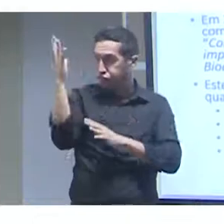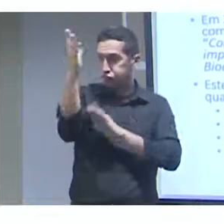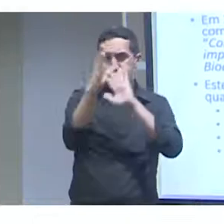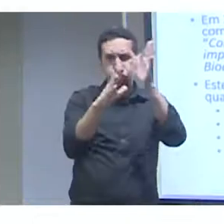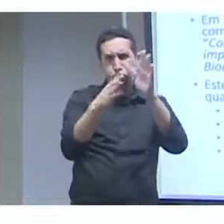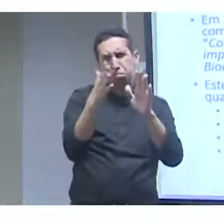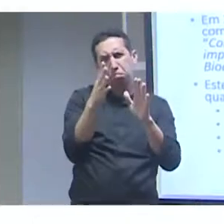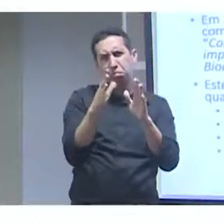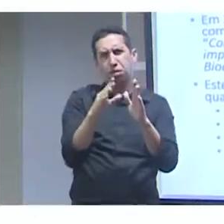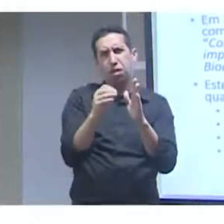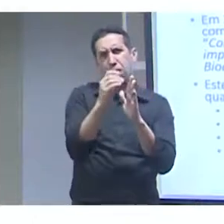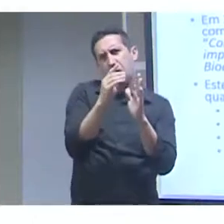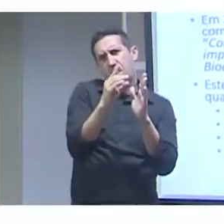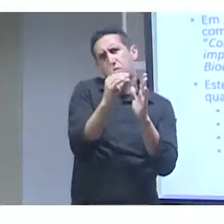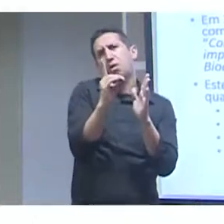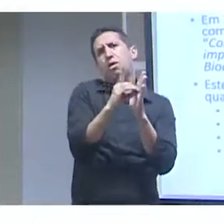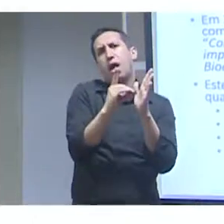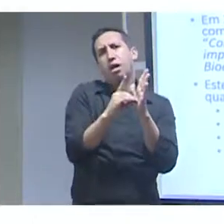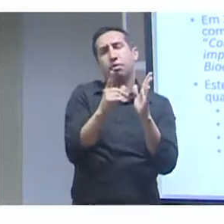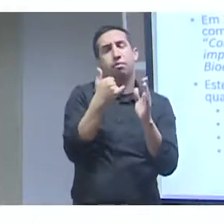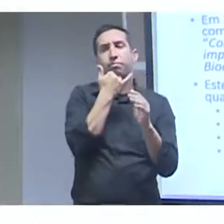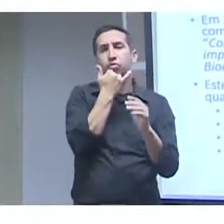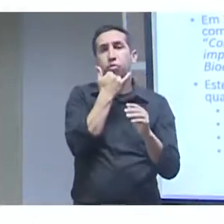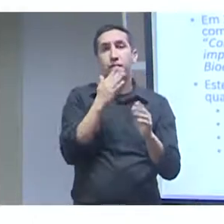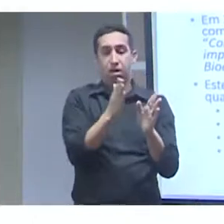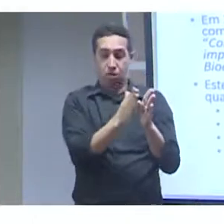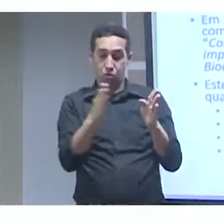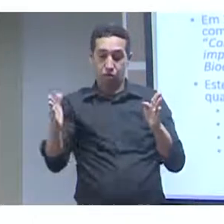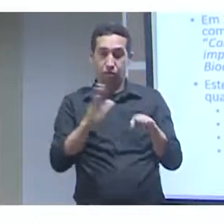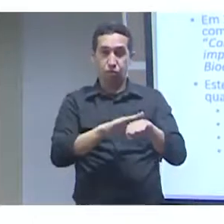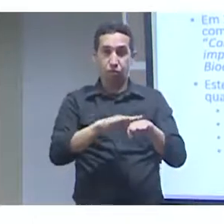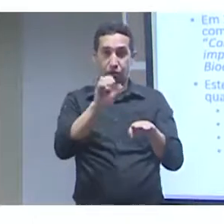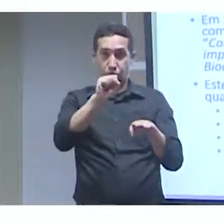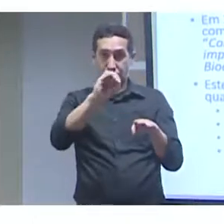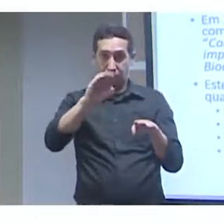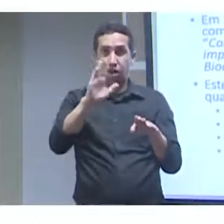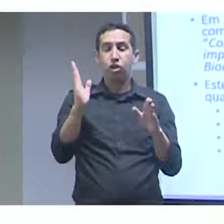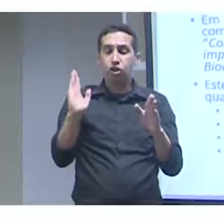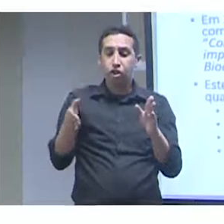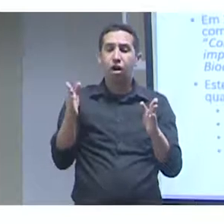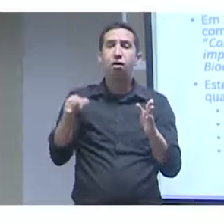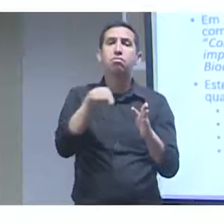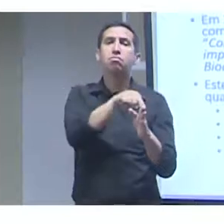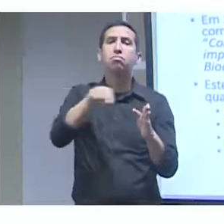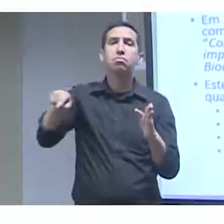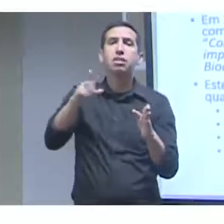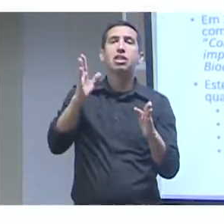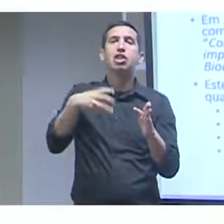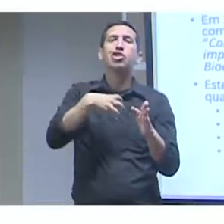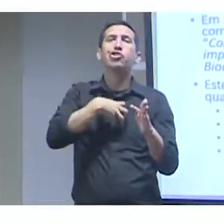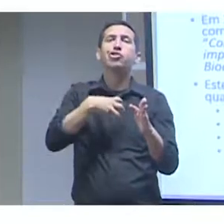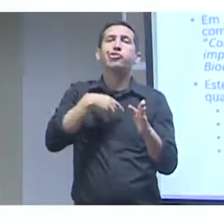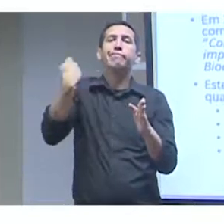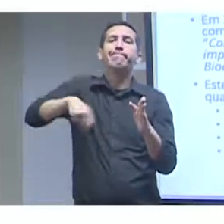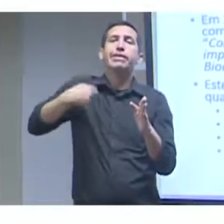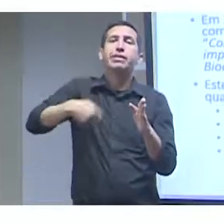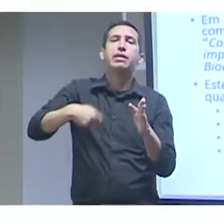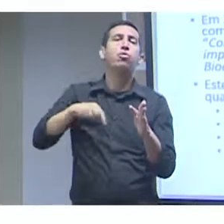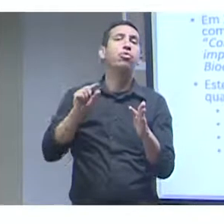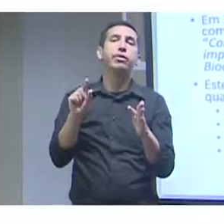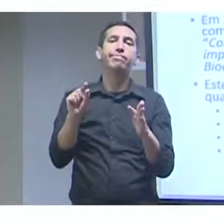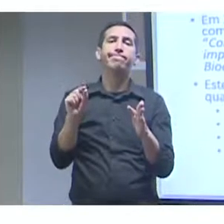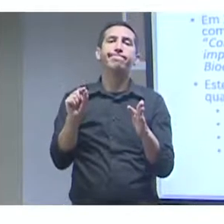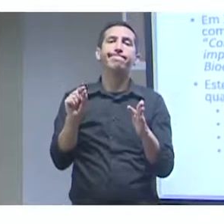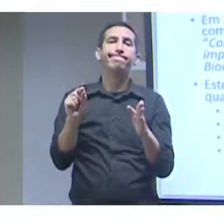coleções científicas botânicas já do final da década de 1980, já tinham avançado bastante na informatização dos dados